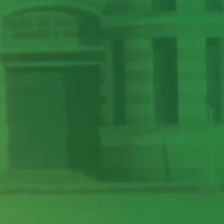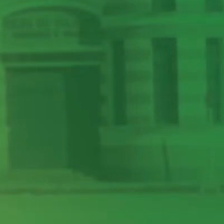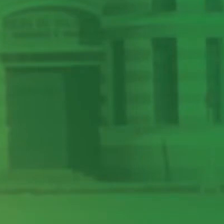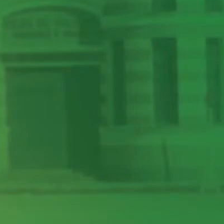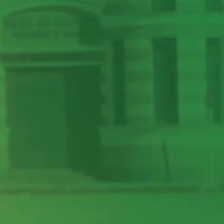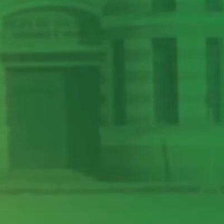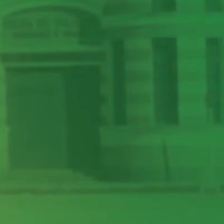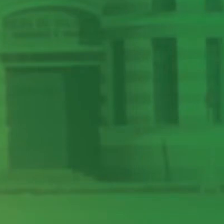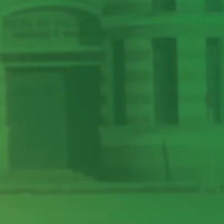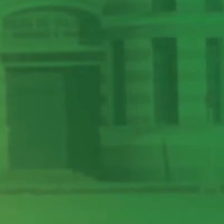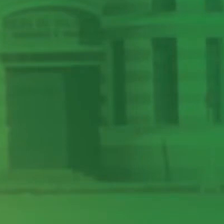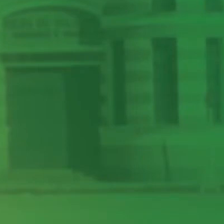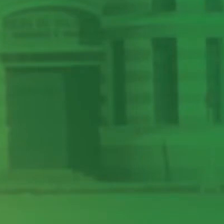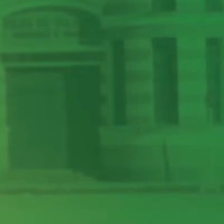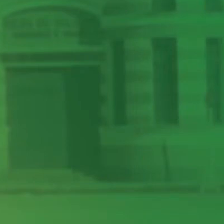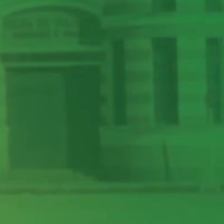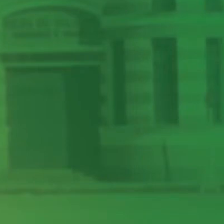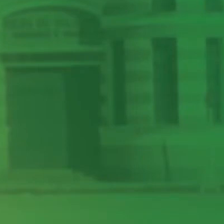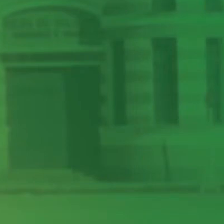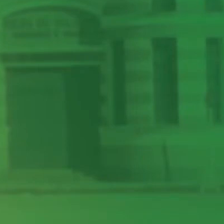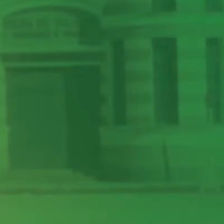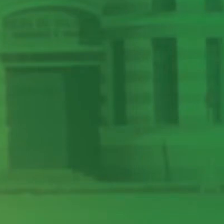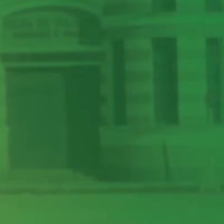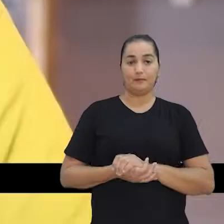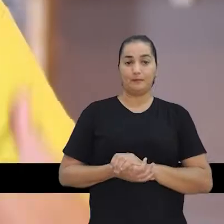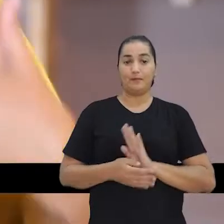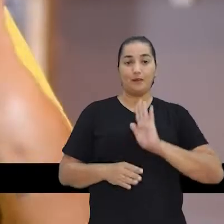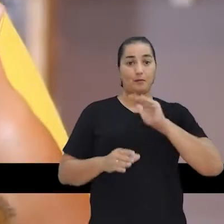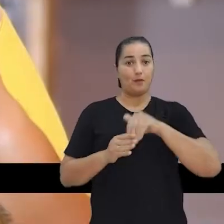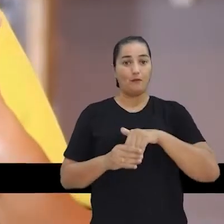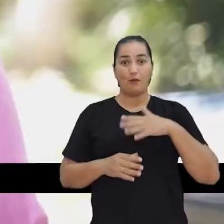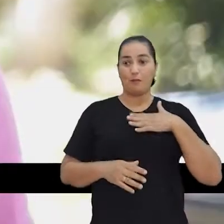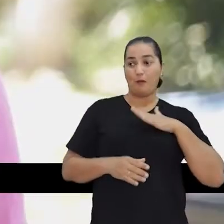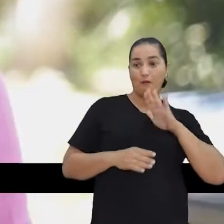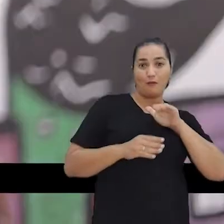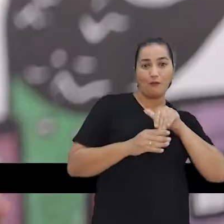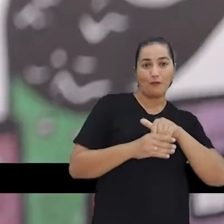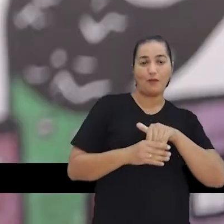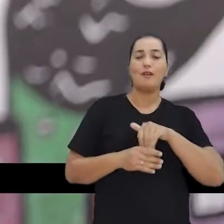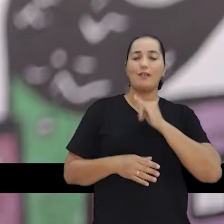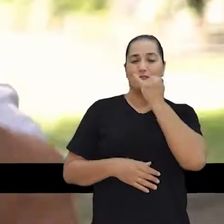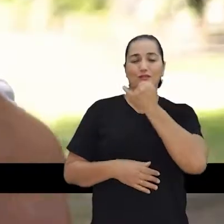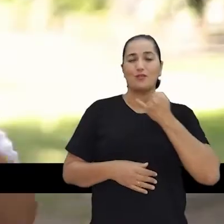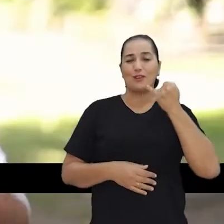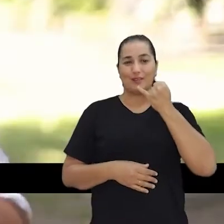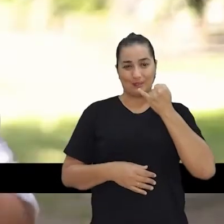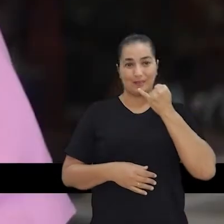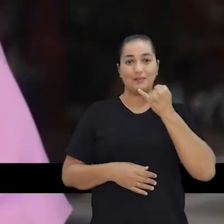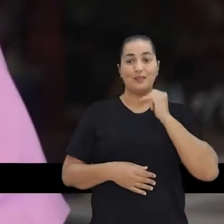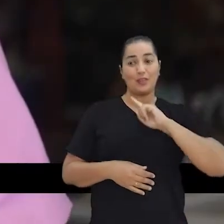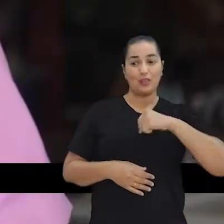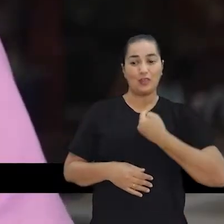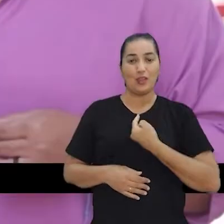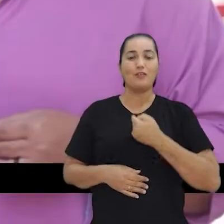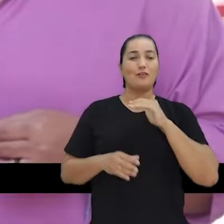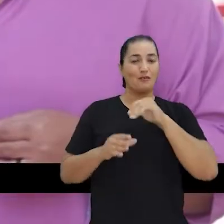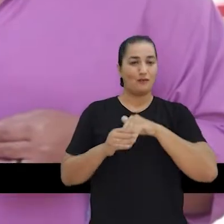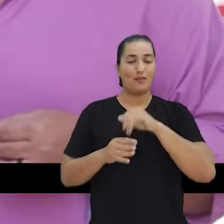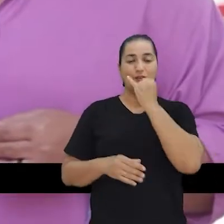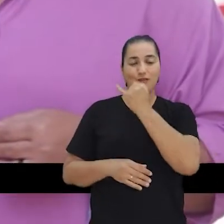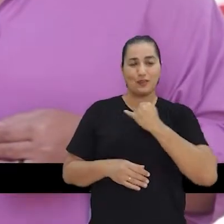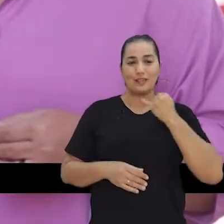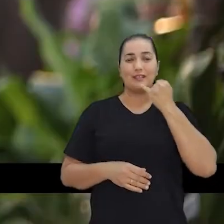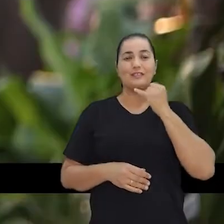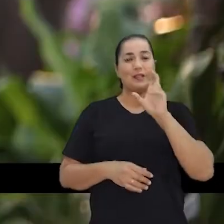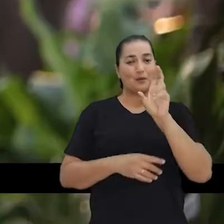Coração 4 de barulho da Pernambuco, CNPJ 08096584001 Meu voto Meu voto Meu voto É João Arnaldo É João Arnaldo Nosso